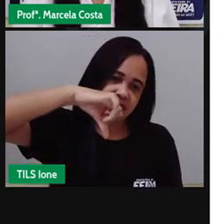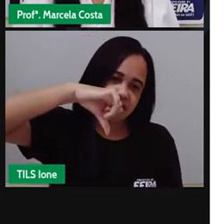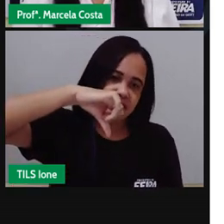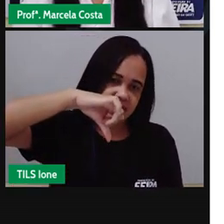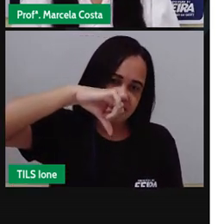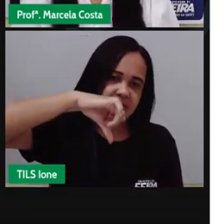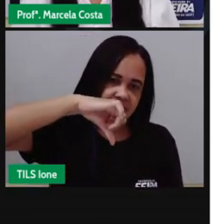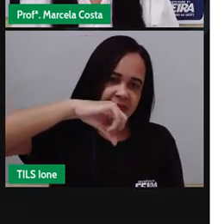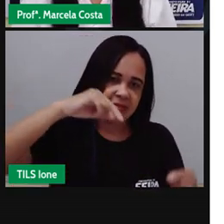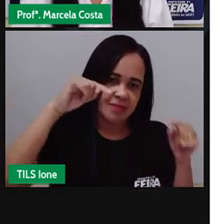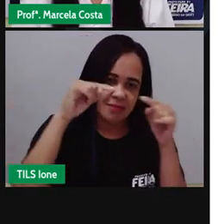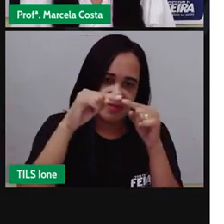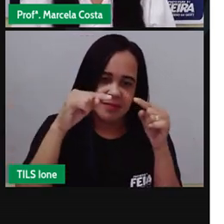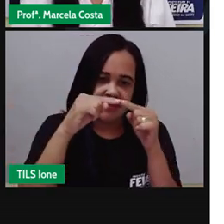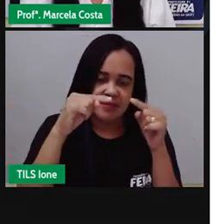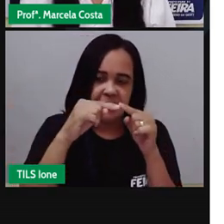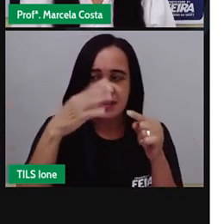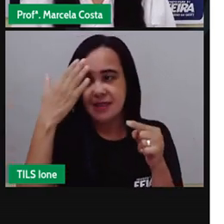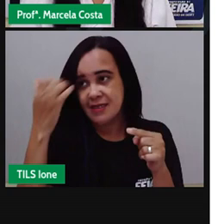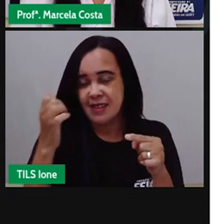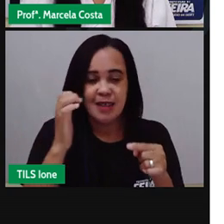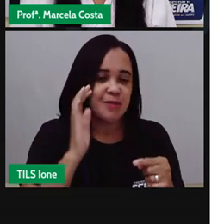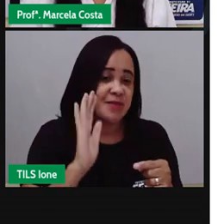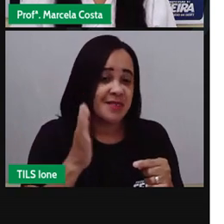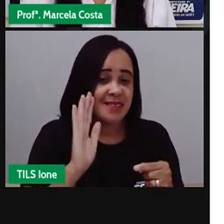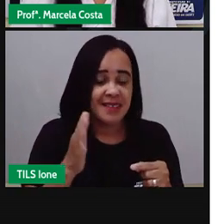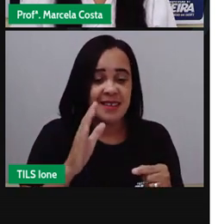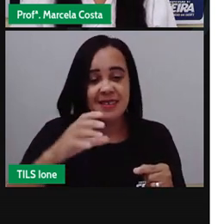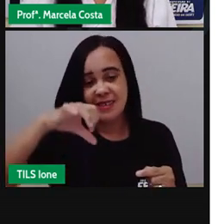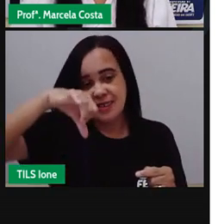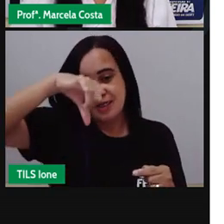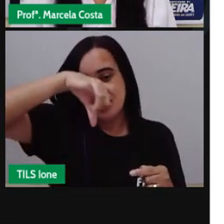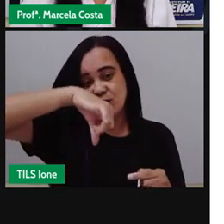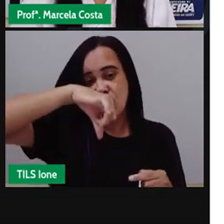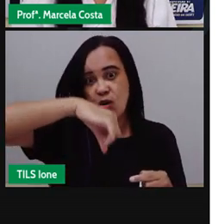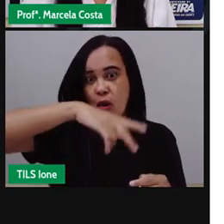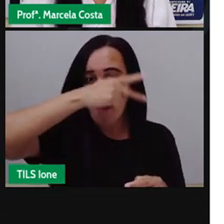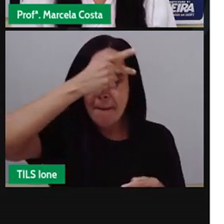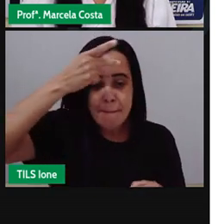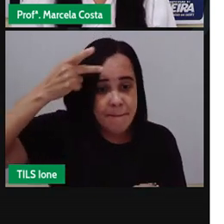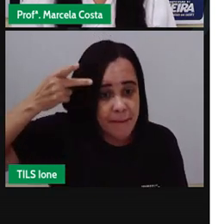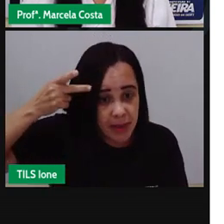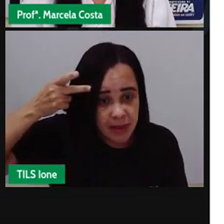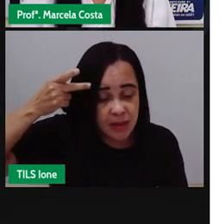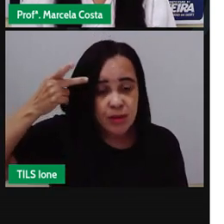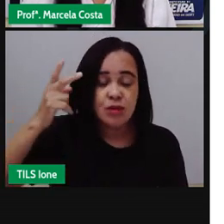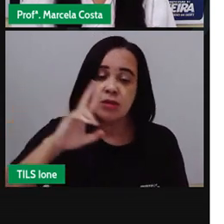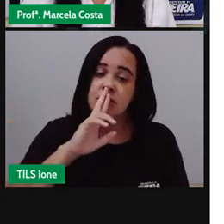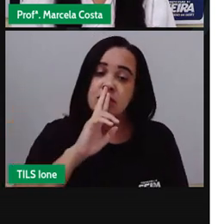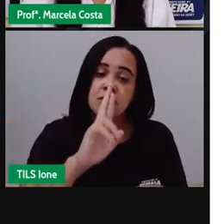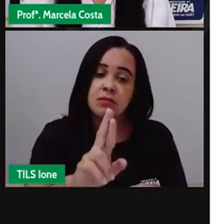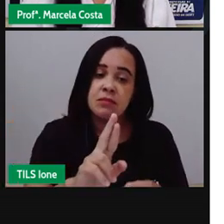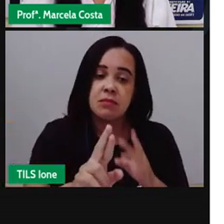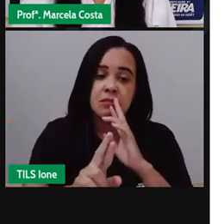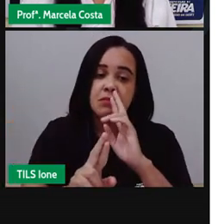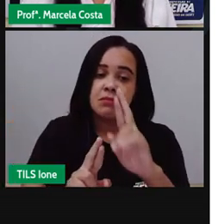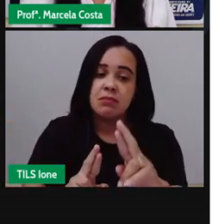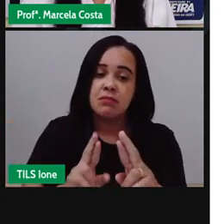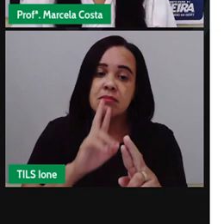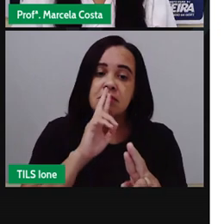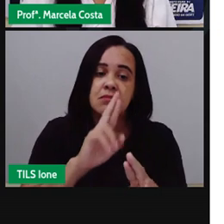àquela barra então eu já sei que nove pessoas nove estudantes do primeiro ano